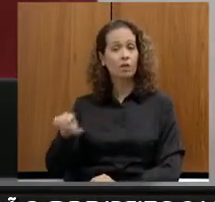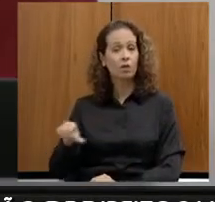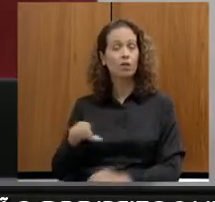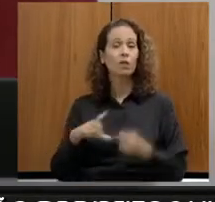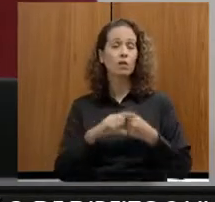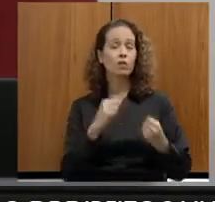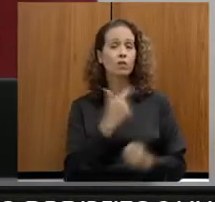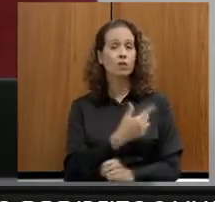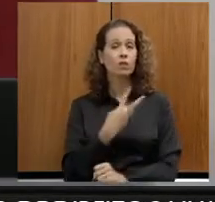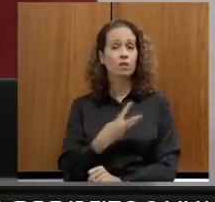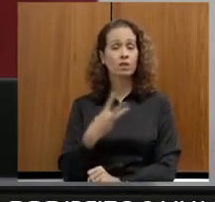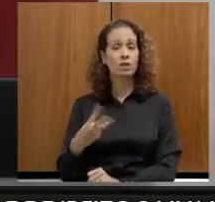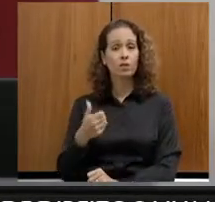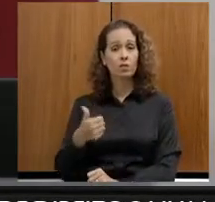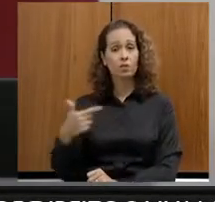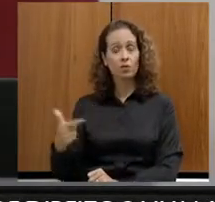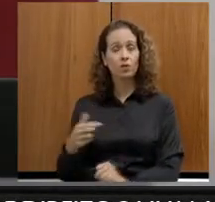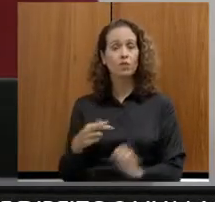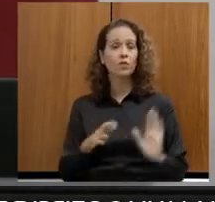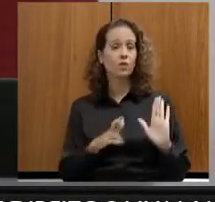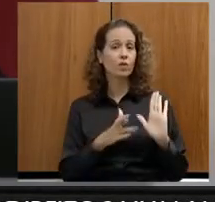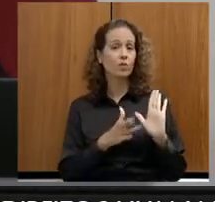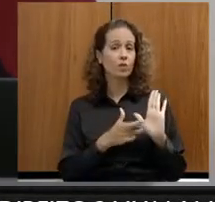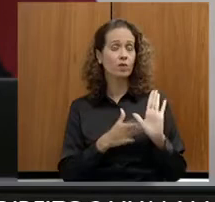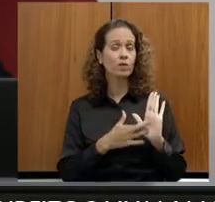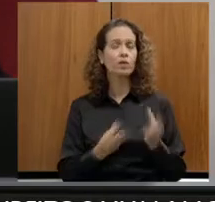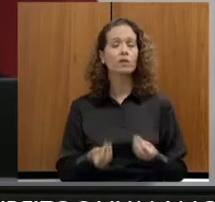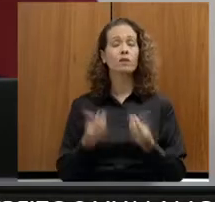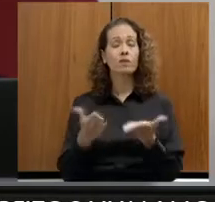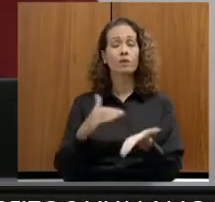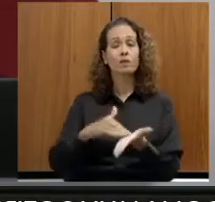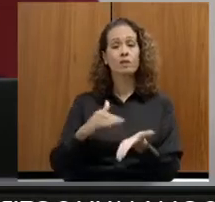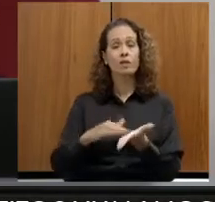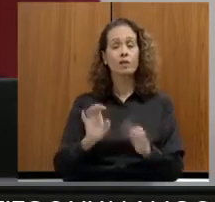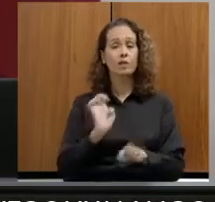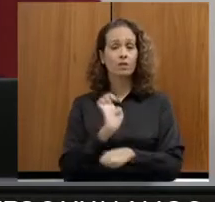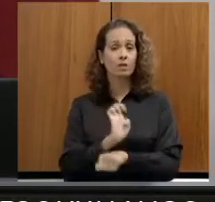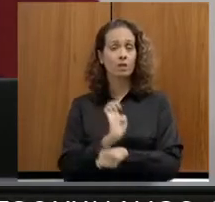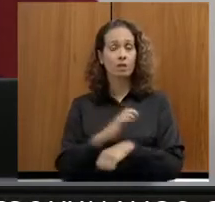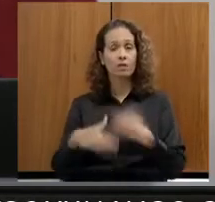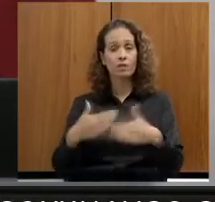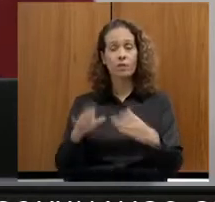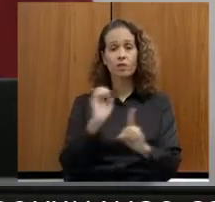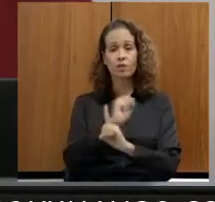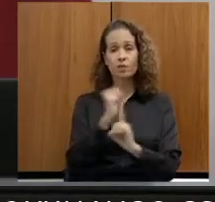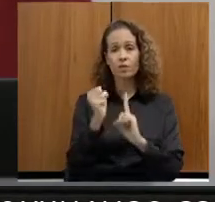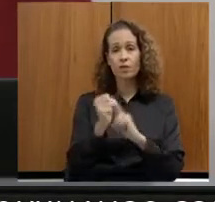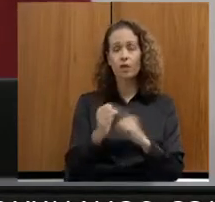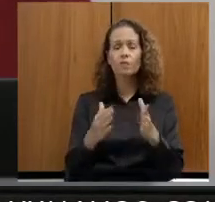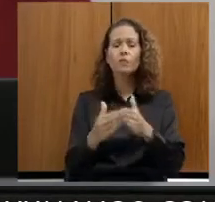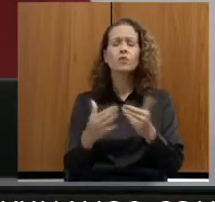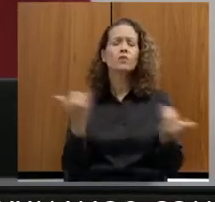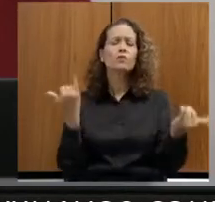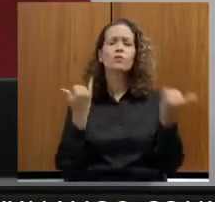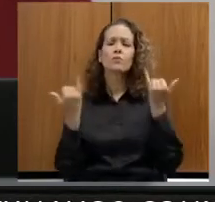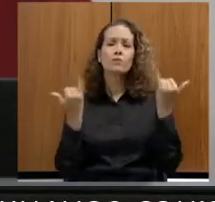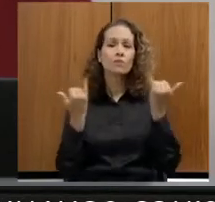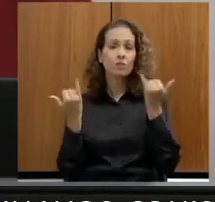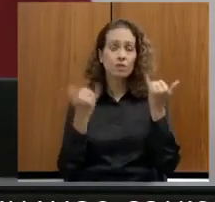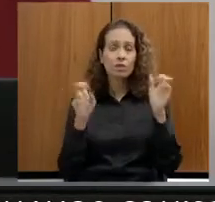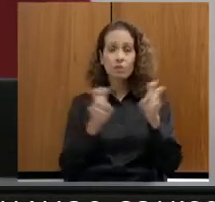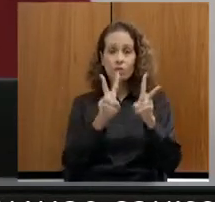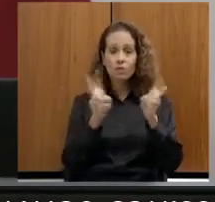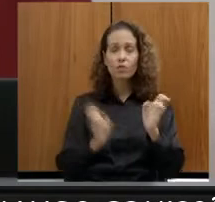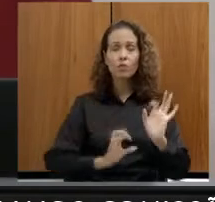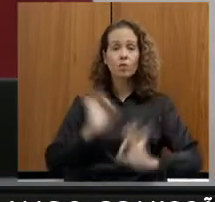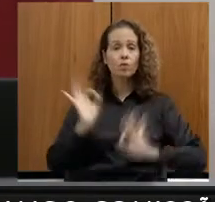12 do Regimento Interno, seja encaminhado à Secretaria de Estado e Desenvolvimento Social, pedido de informações sobre